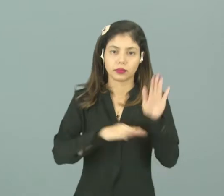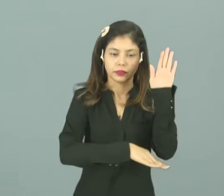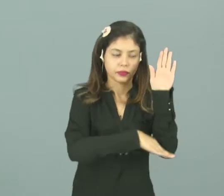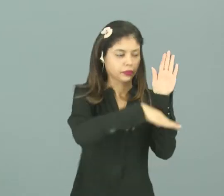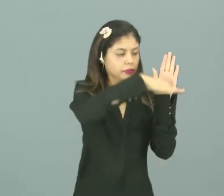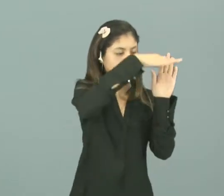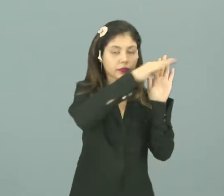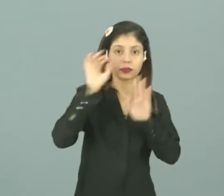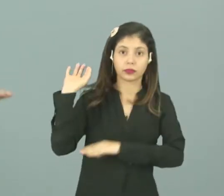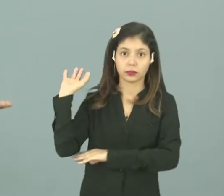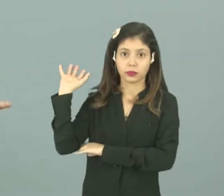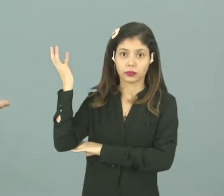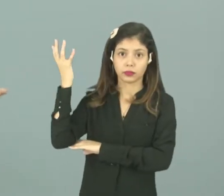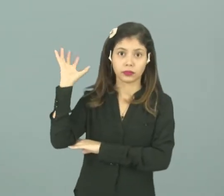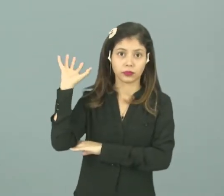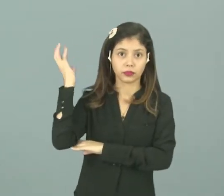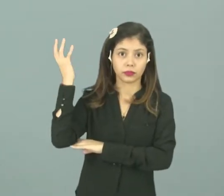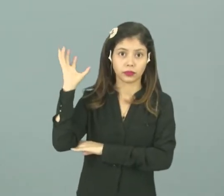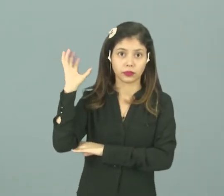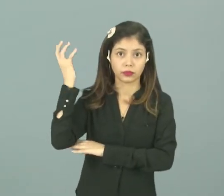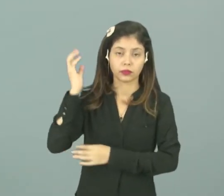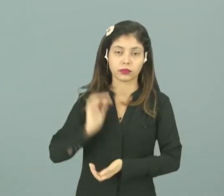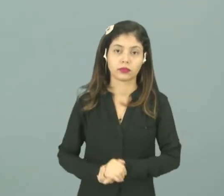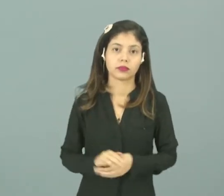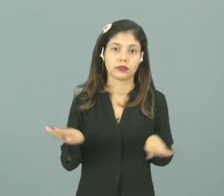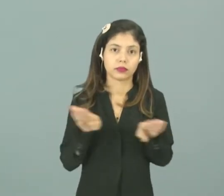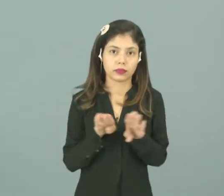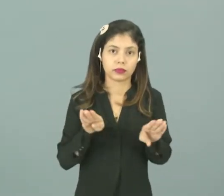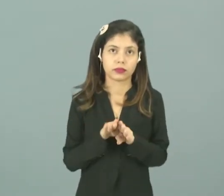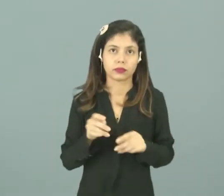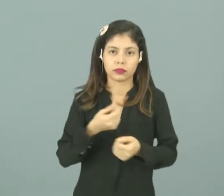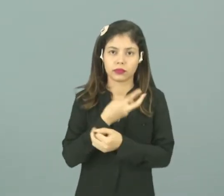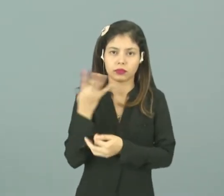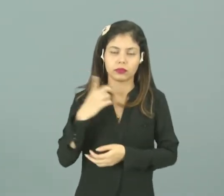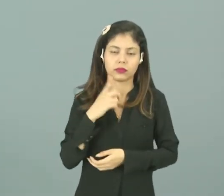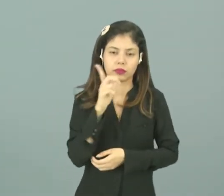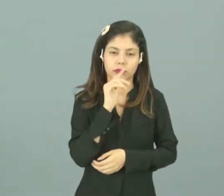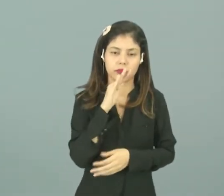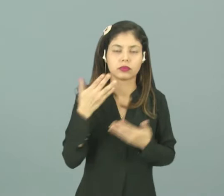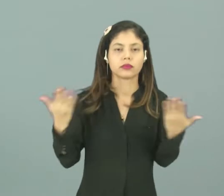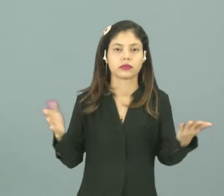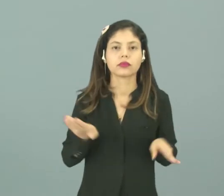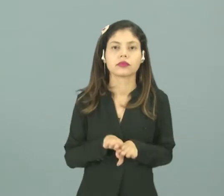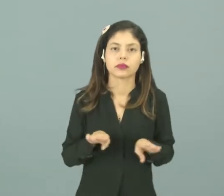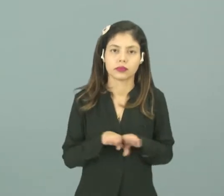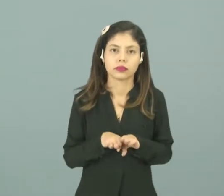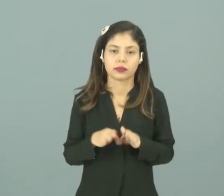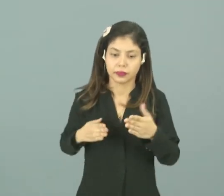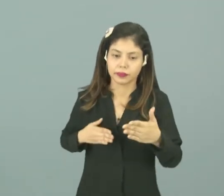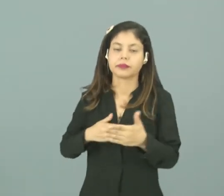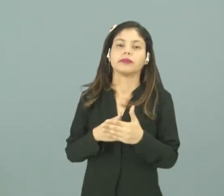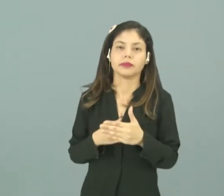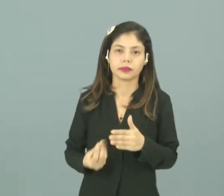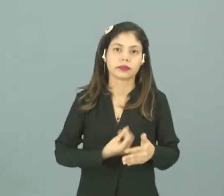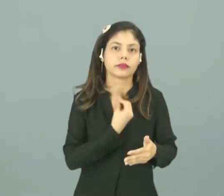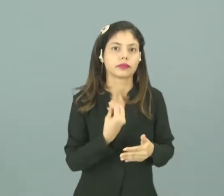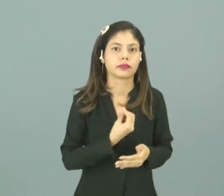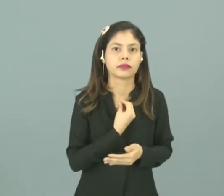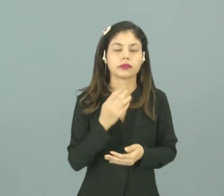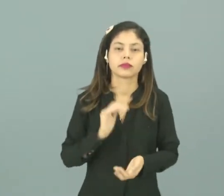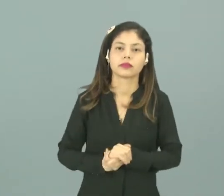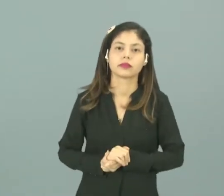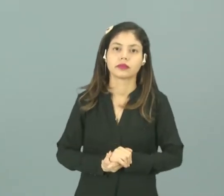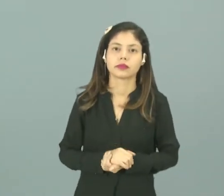clima, tudo isso é um fator abiótico, até as questões de quantidade de água, que vai acabar impactando direto na vida dos seres